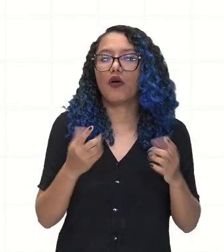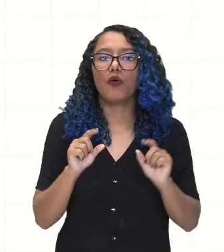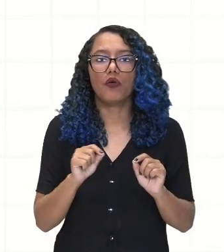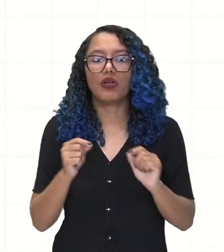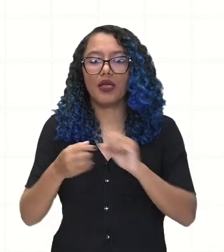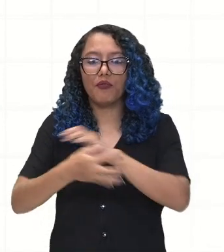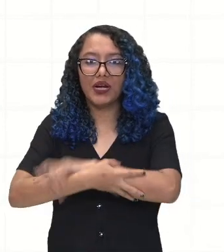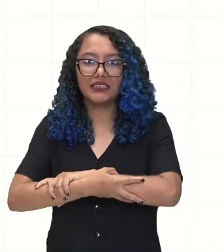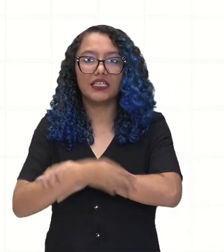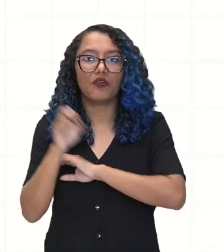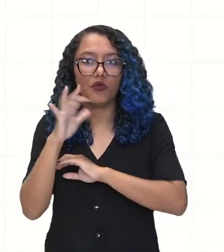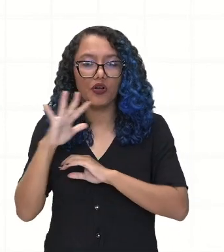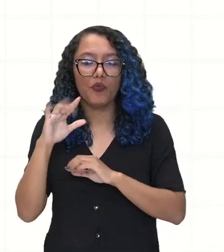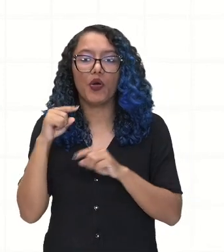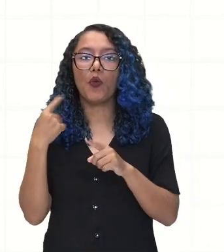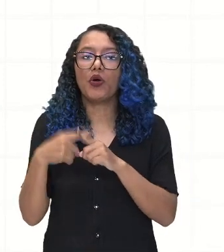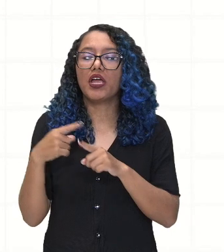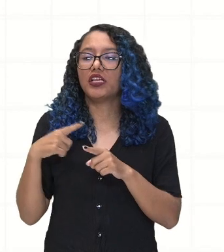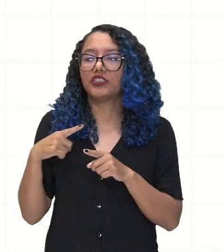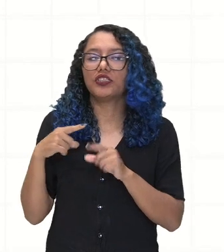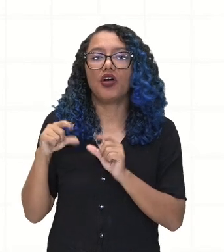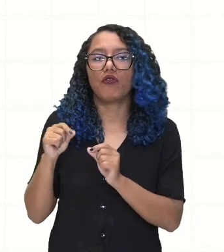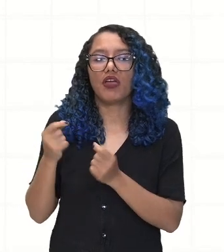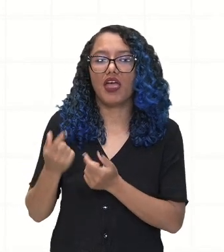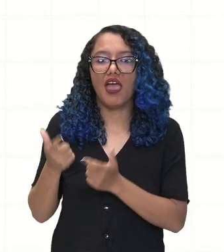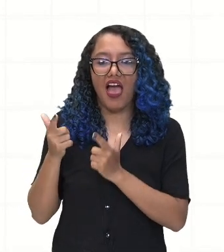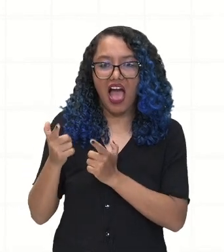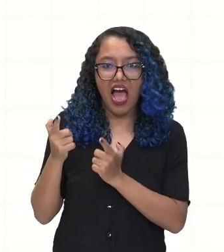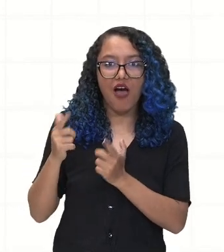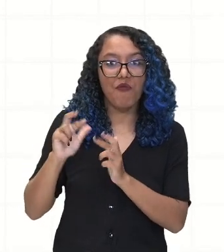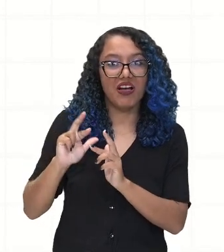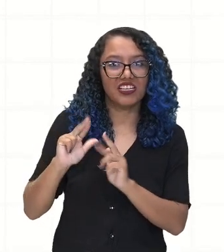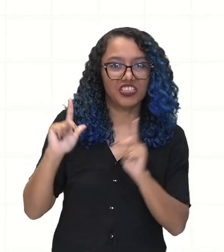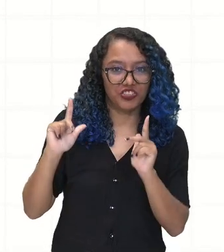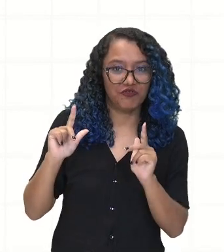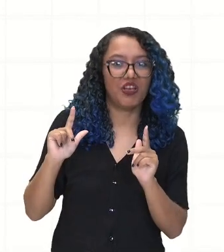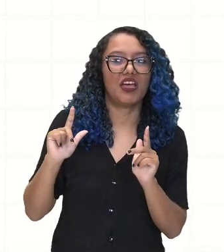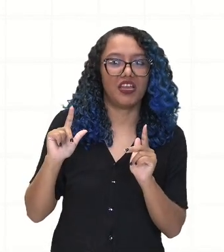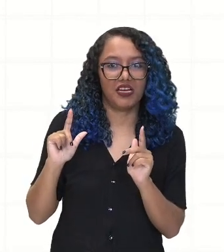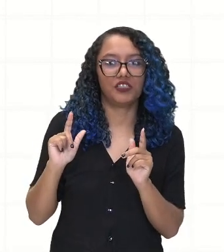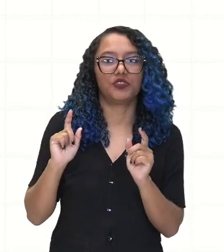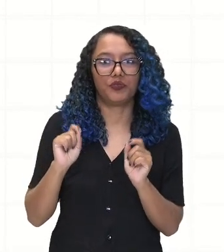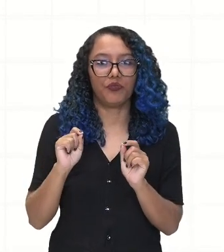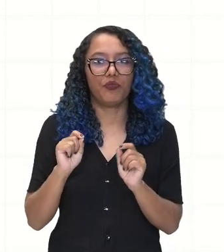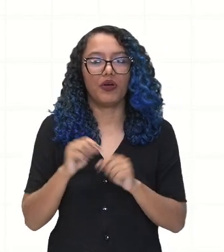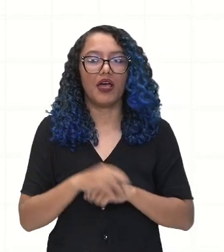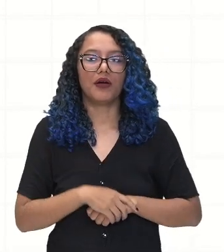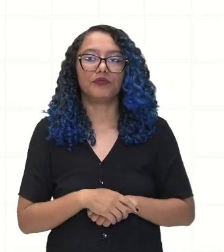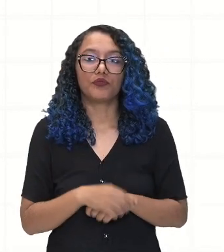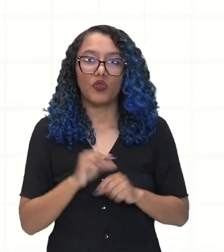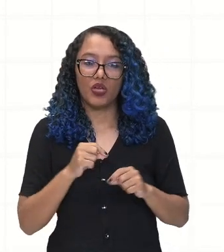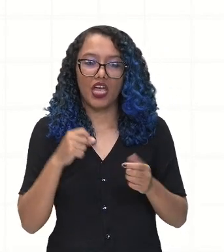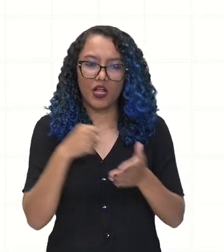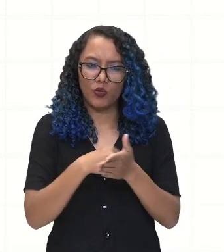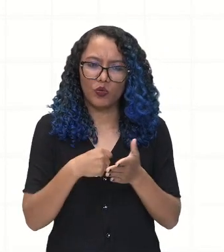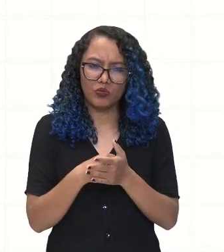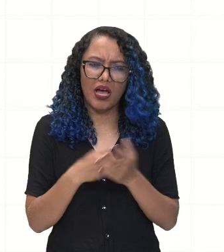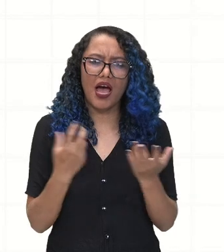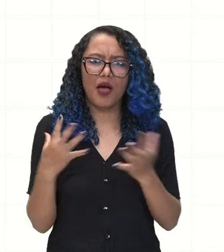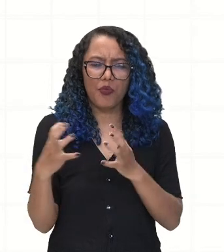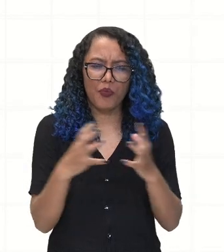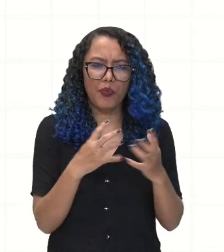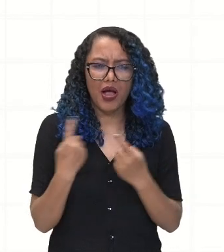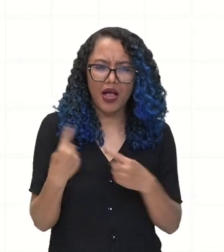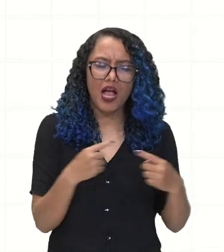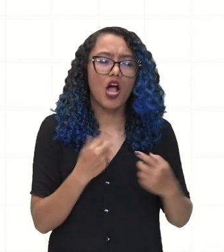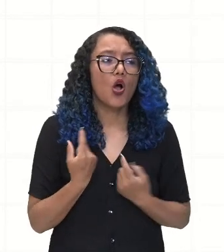armamento que eles teriam diferenciado para poder vencer ali as suas tribos rivais. Vamos observar também que